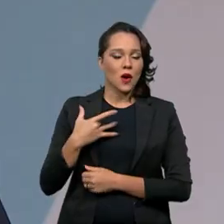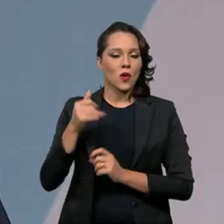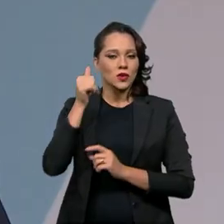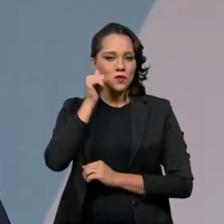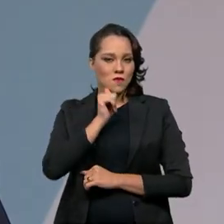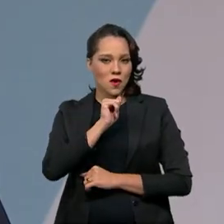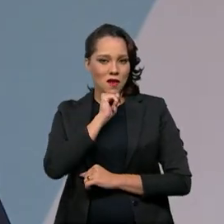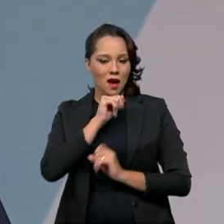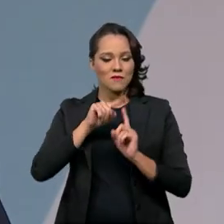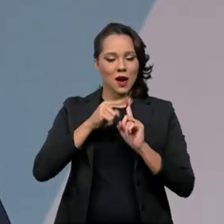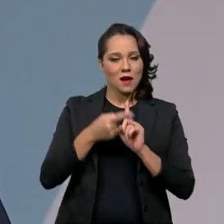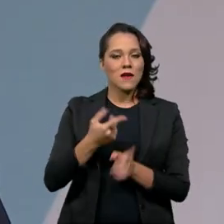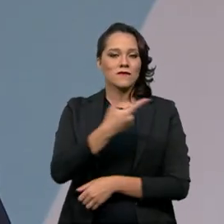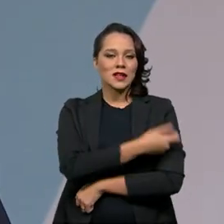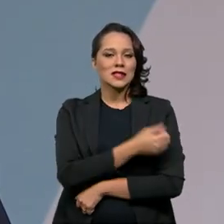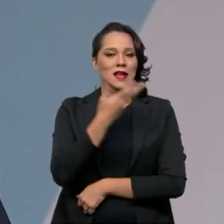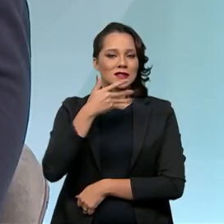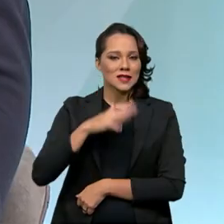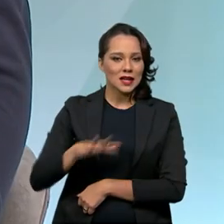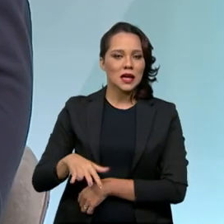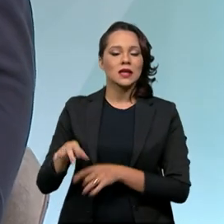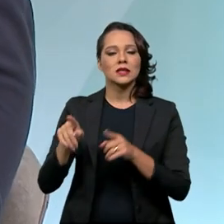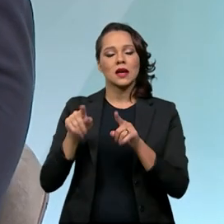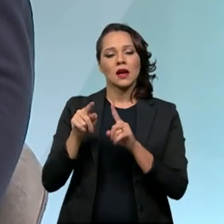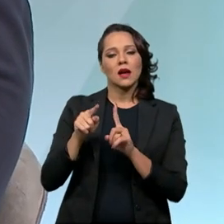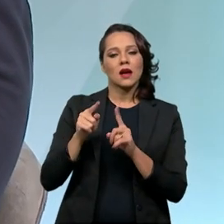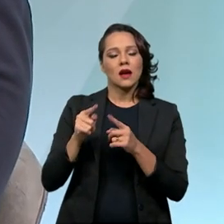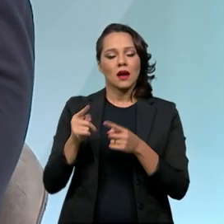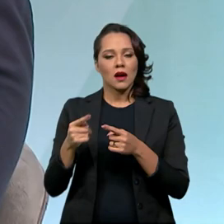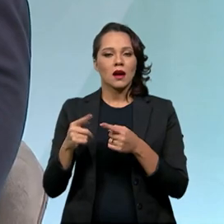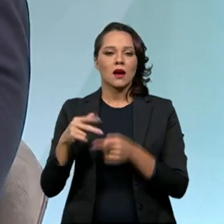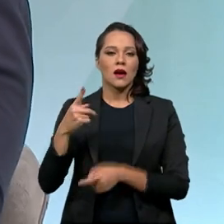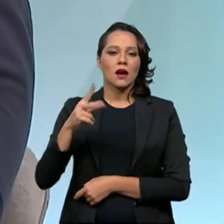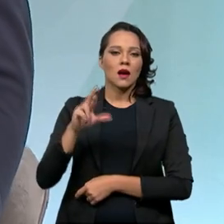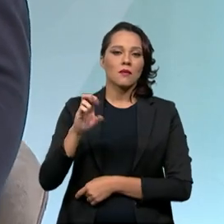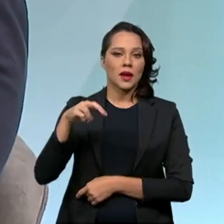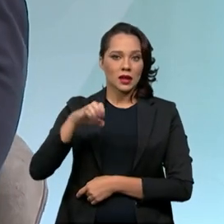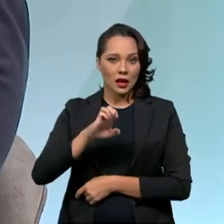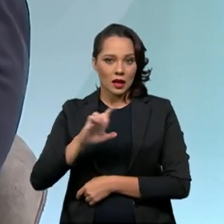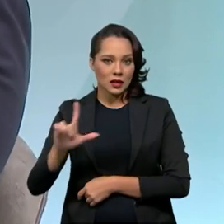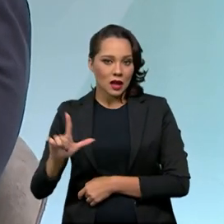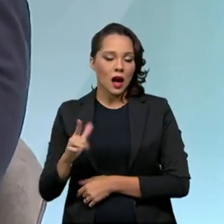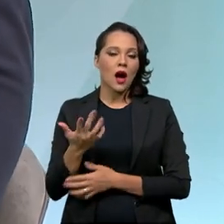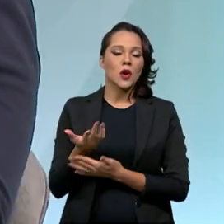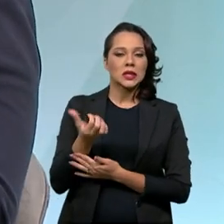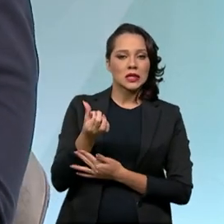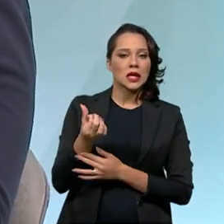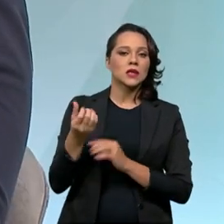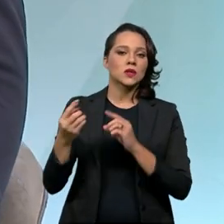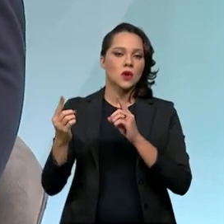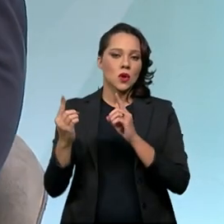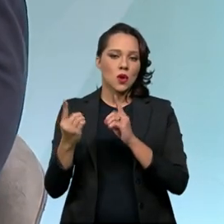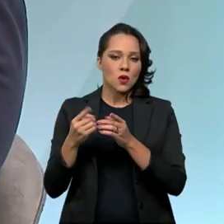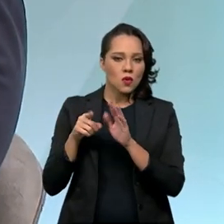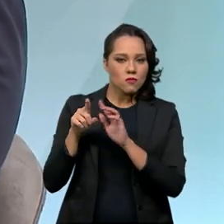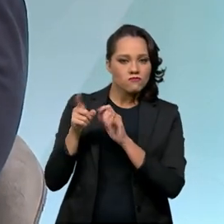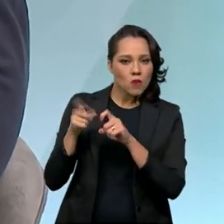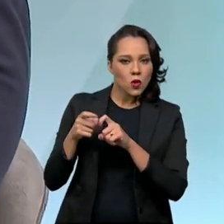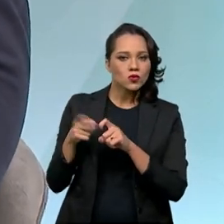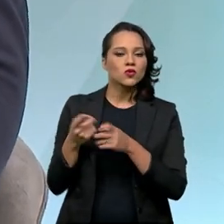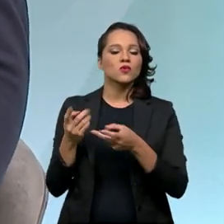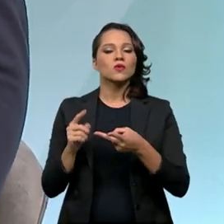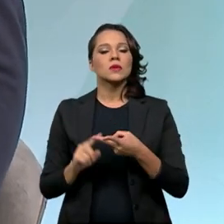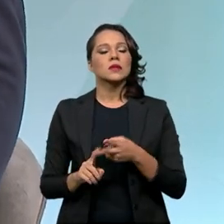-infantil. Vacinar as crianças, fazer pré-natal até 12 semanas, no mínimo seis consultas, fazer o preventivo nas